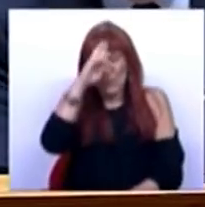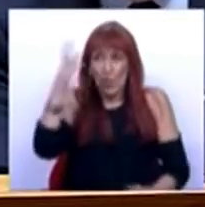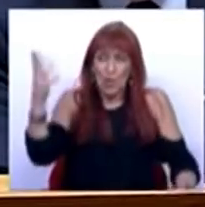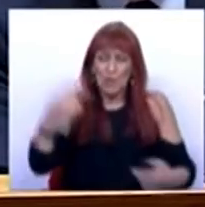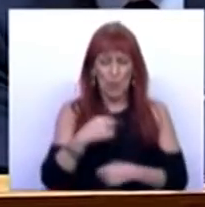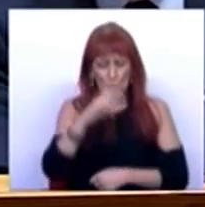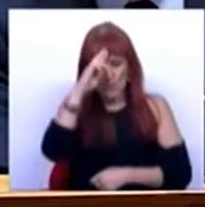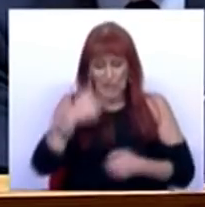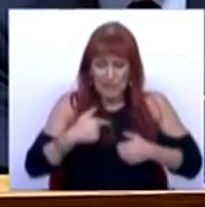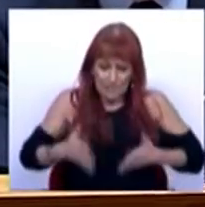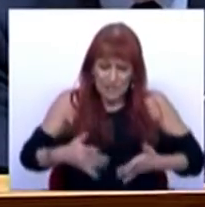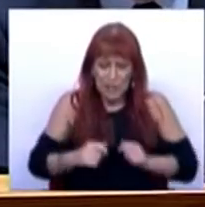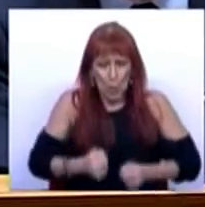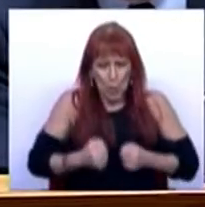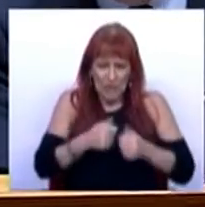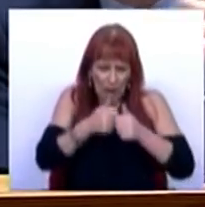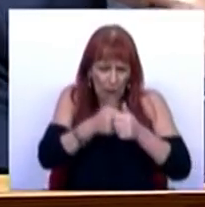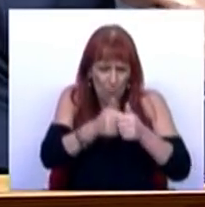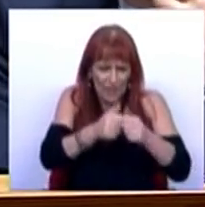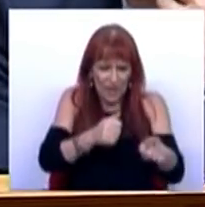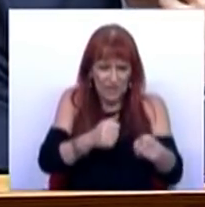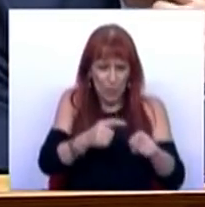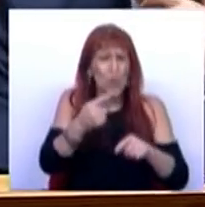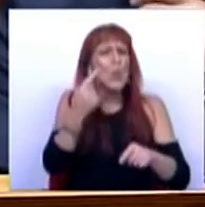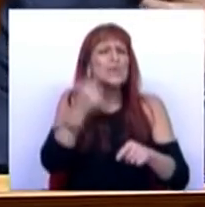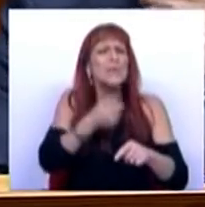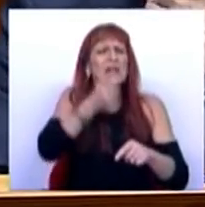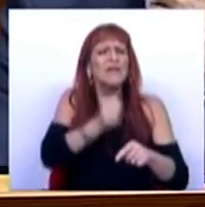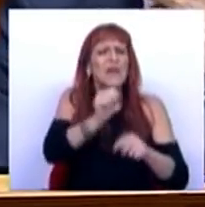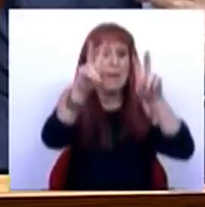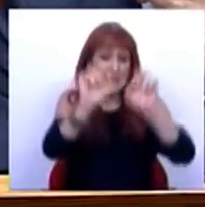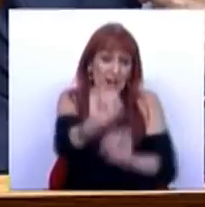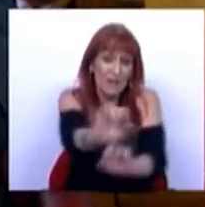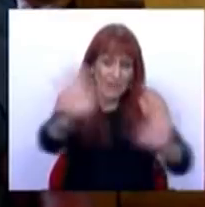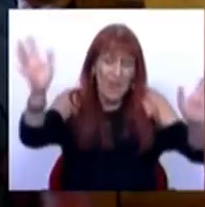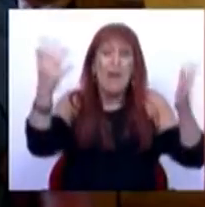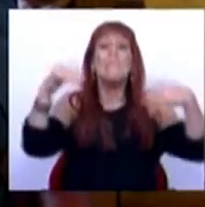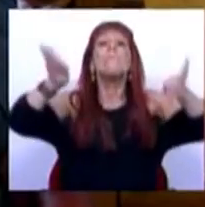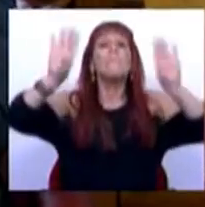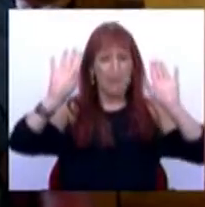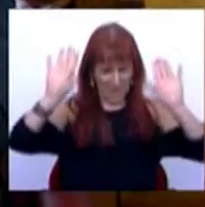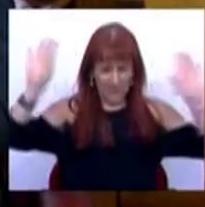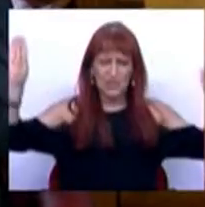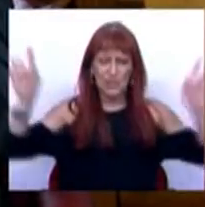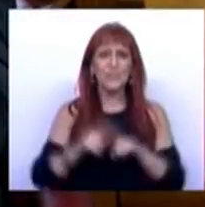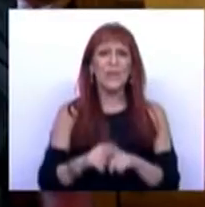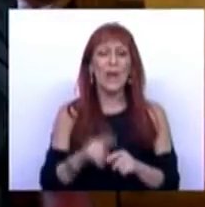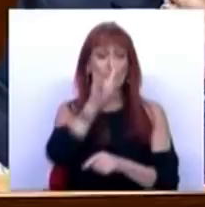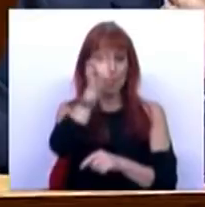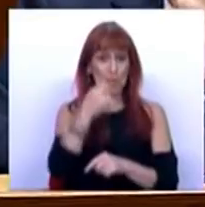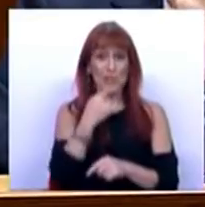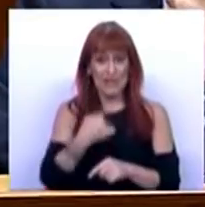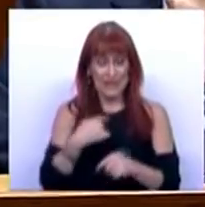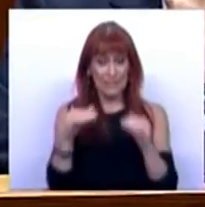um esforço para conseguir acompanhar o seu conhecimento sobre esta matéria. Mas, apesar de tudo, para a questão que